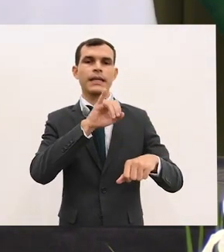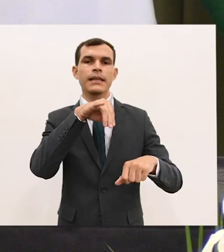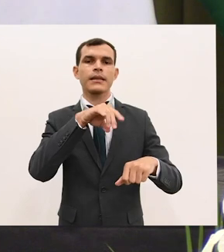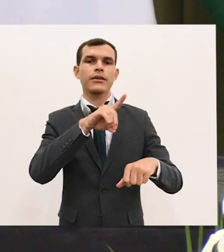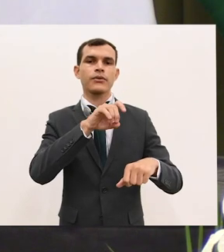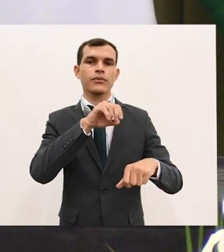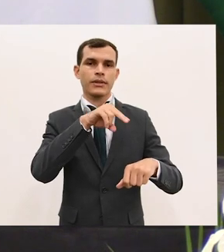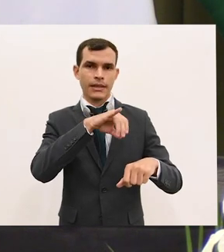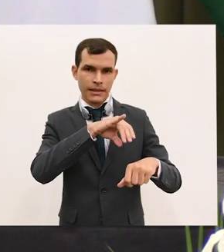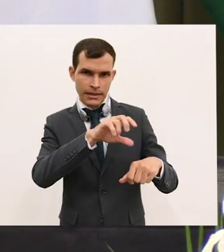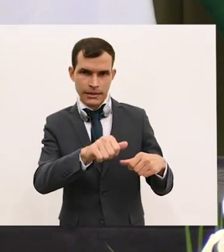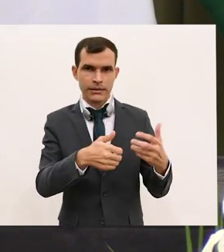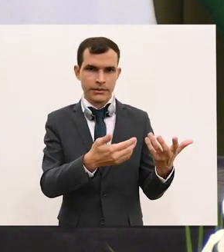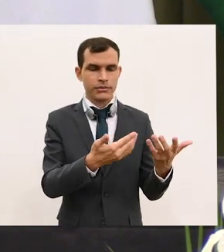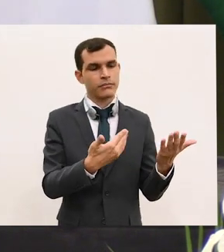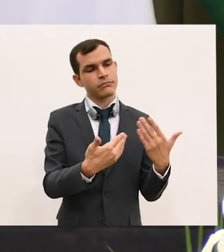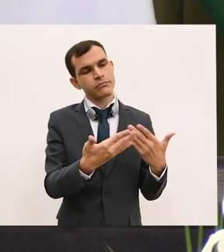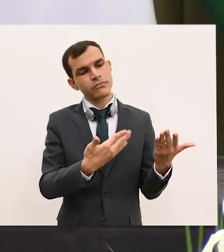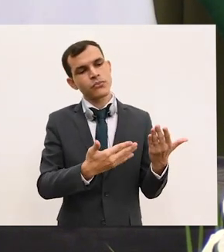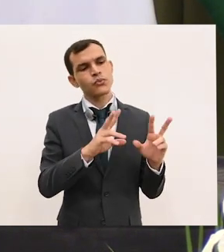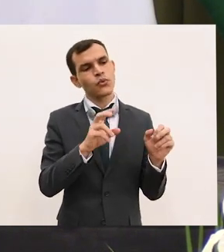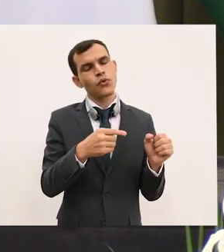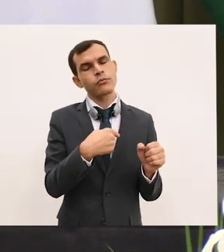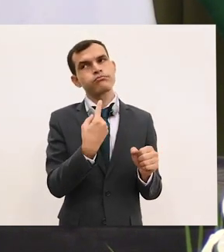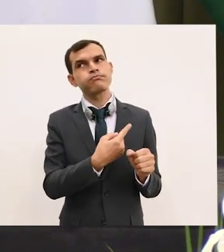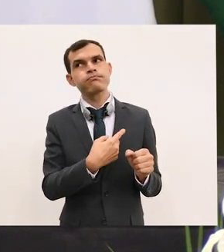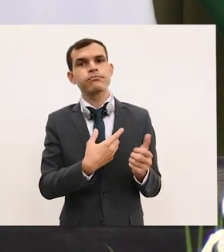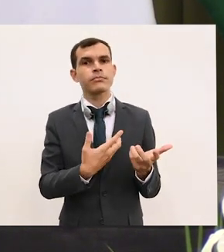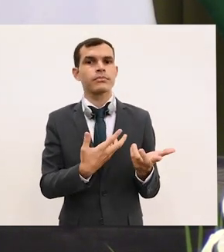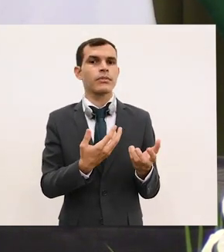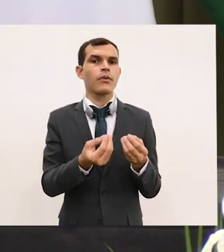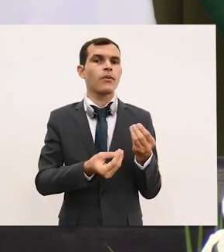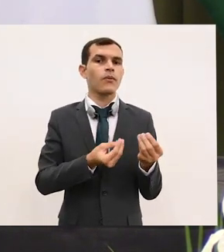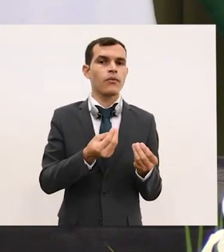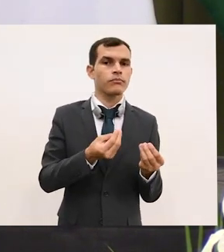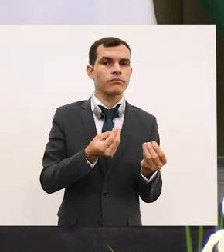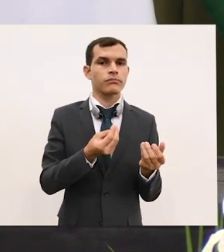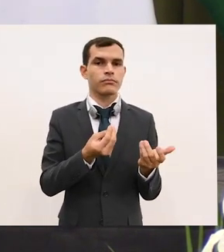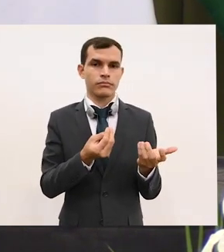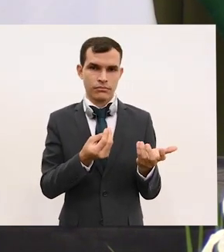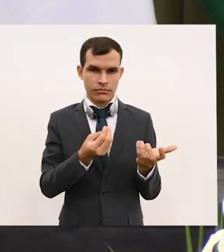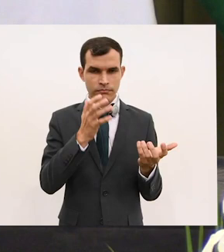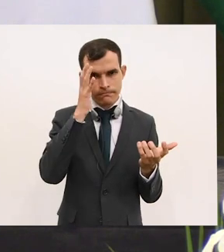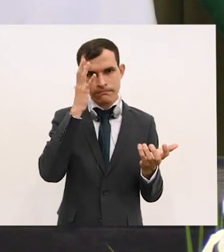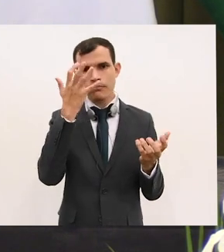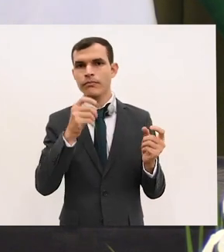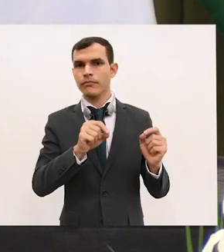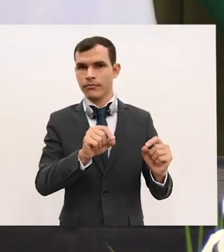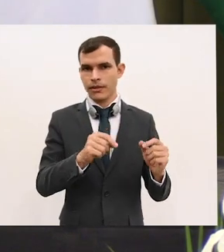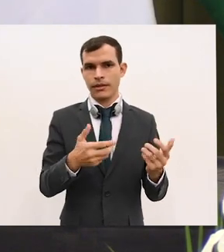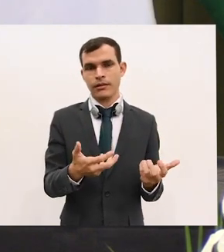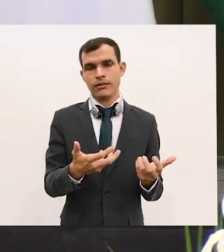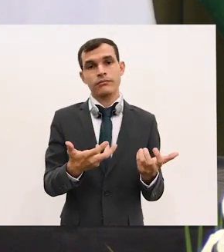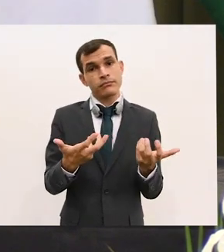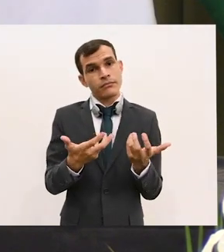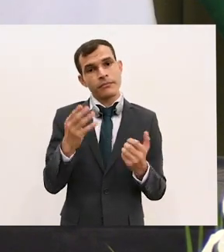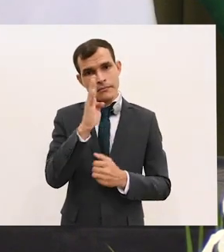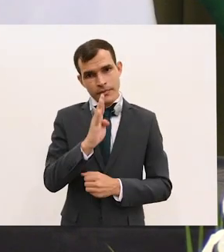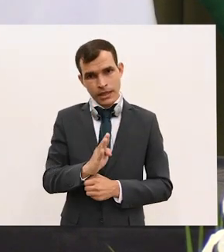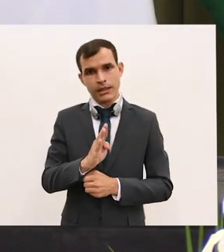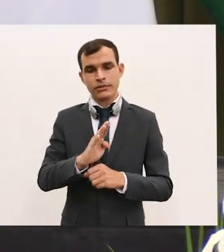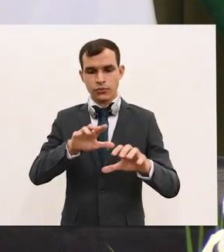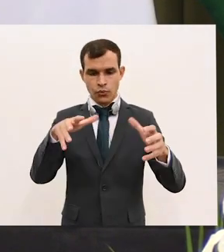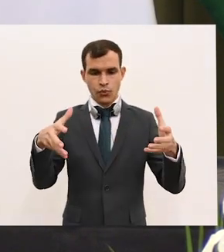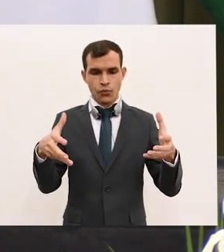posição de que nós gostaríamos muito que a Rússia pudesse participar da cúpula ministerial do G20 e, claro,